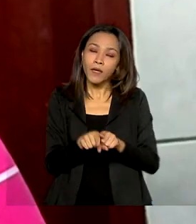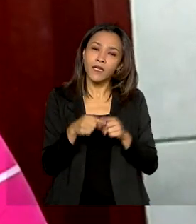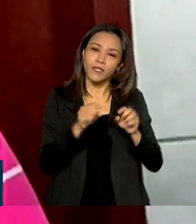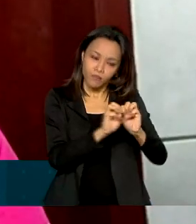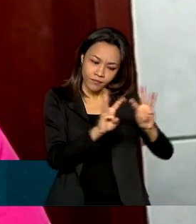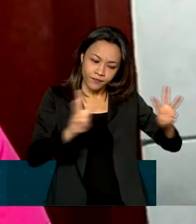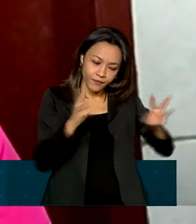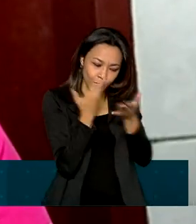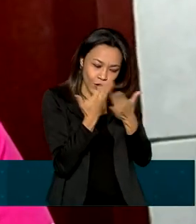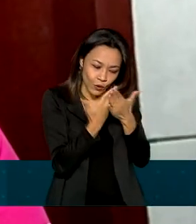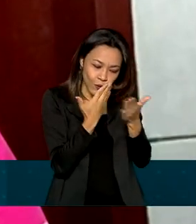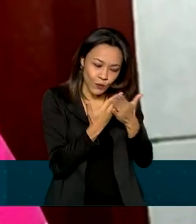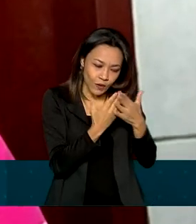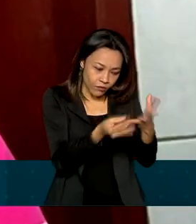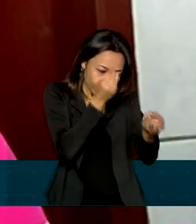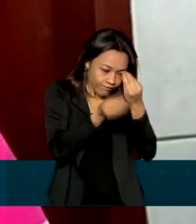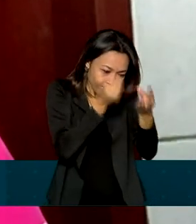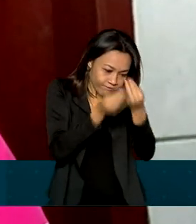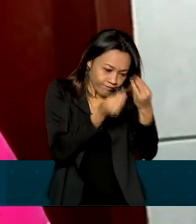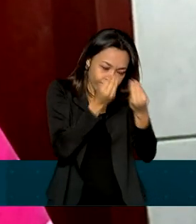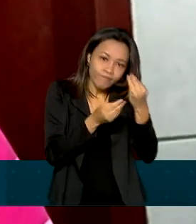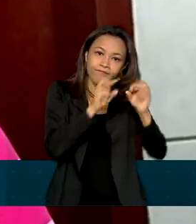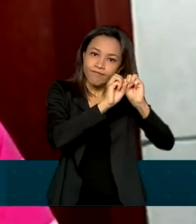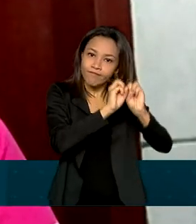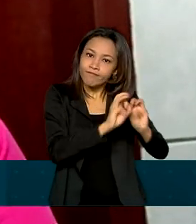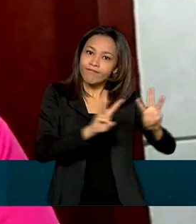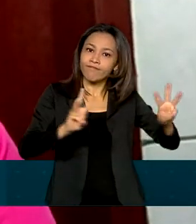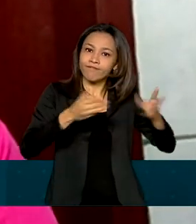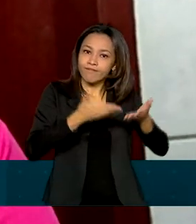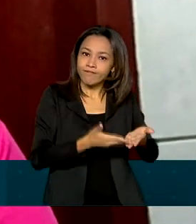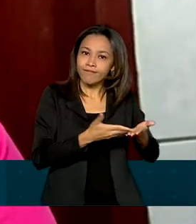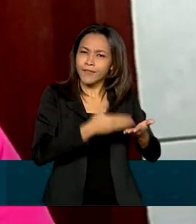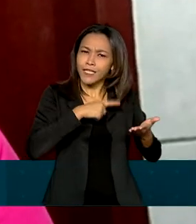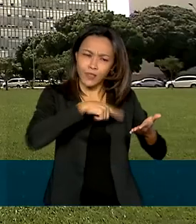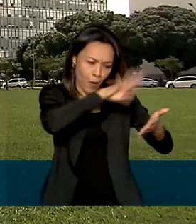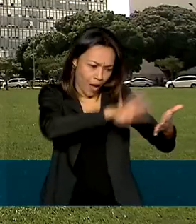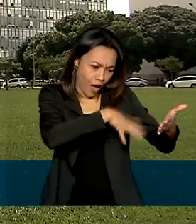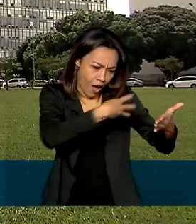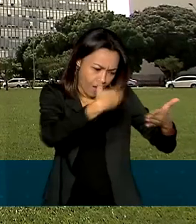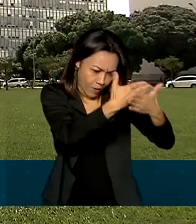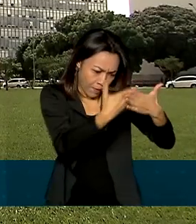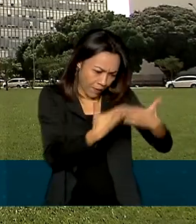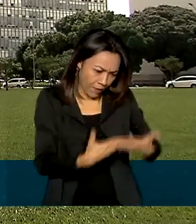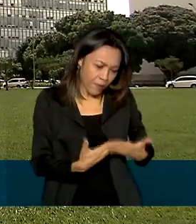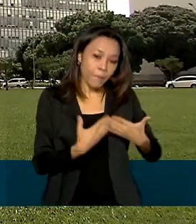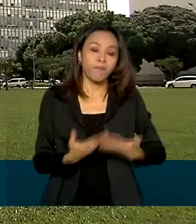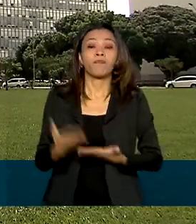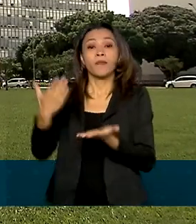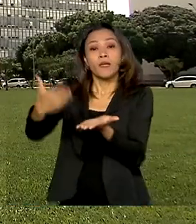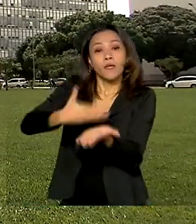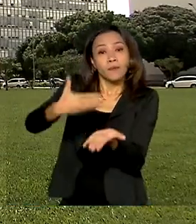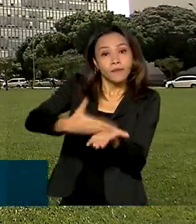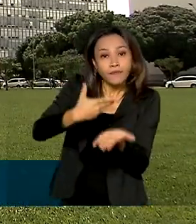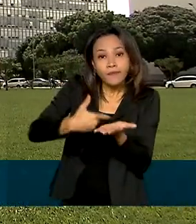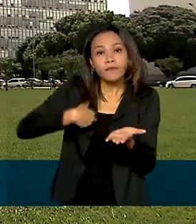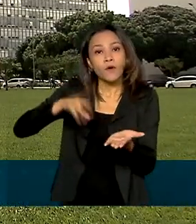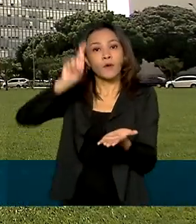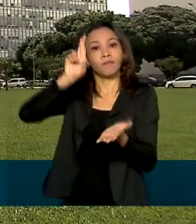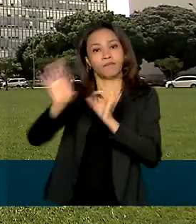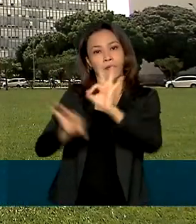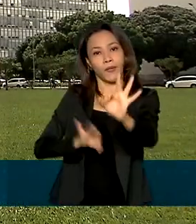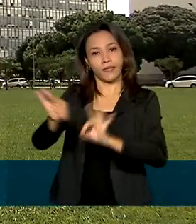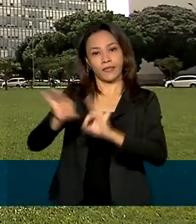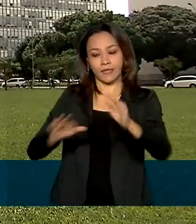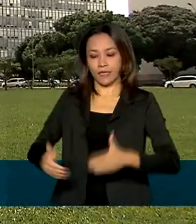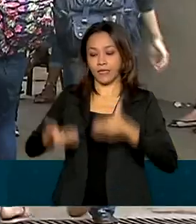INEP, onde é disponibilizar toda uma planilha de estudo para a prova do INSEJA. As apostilas foram elaboradas pelo